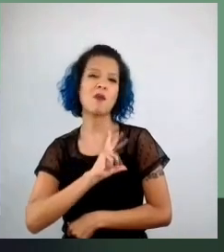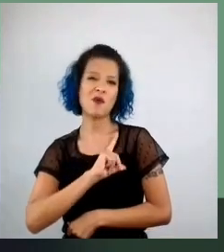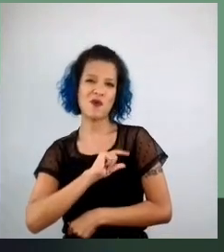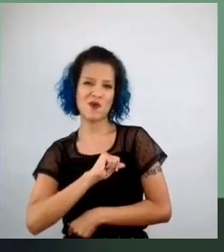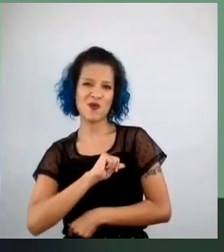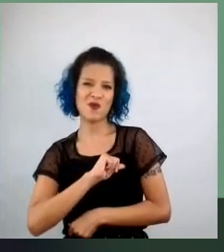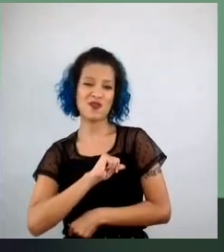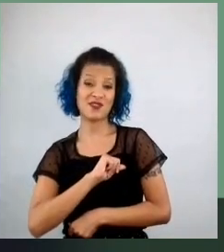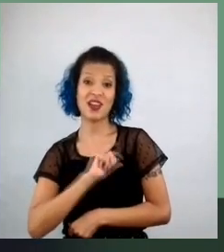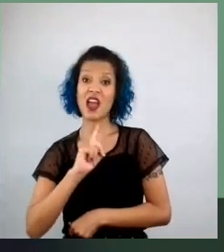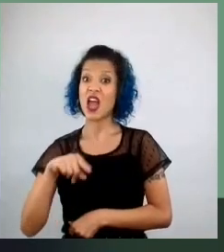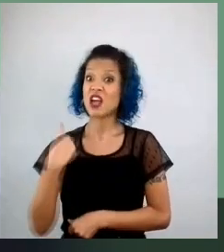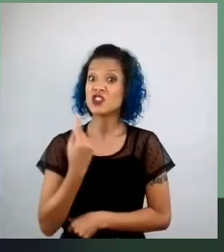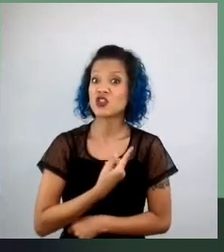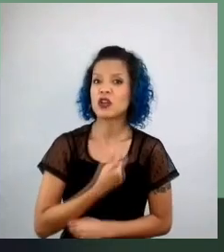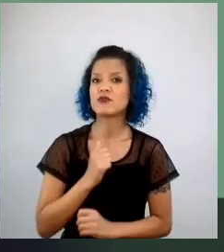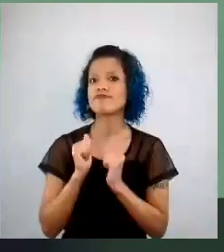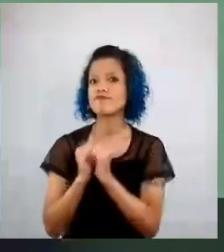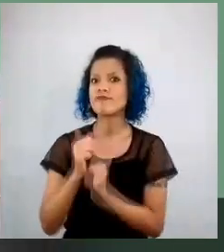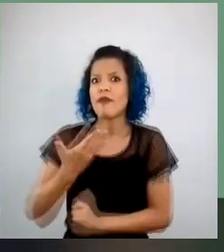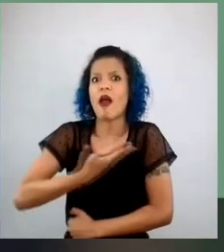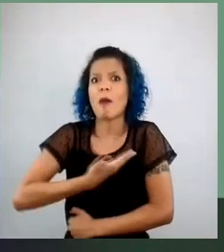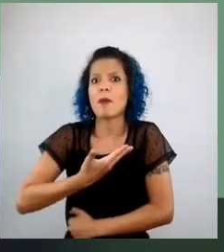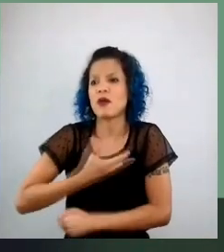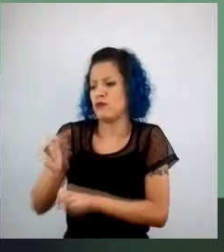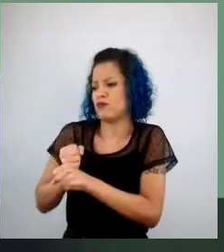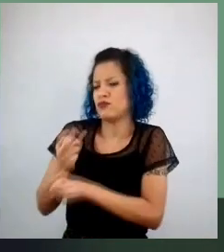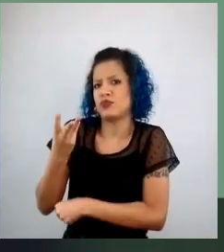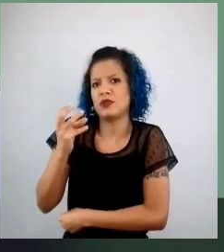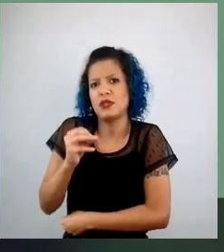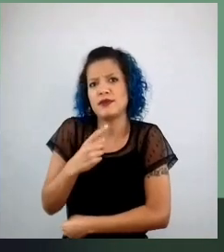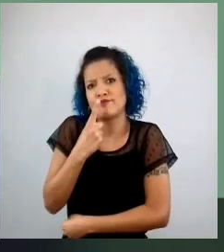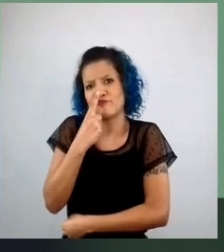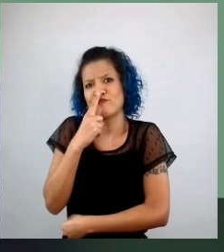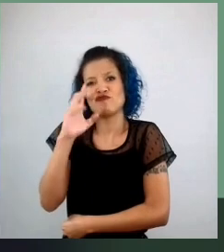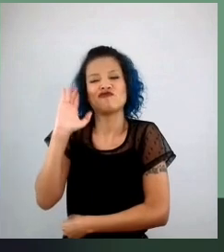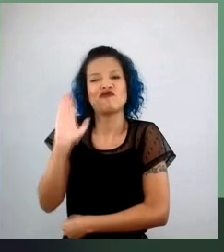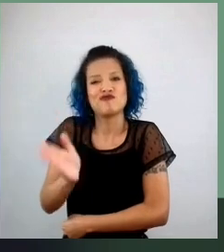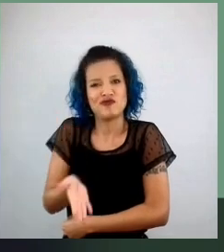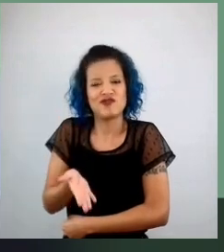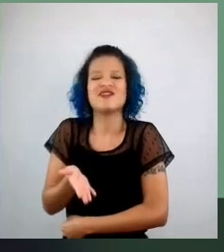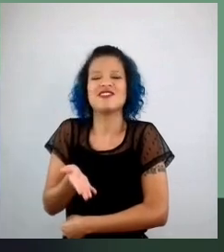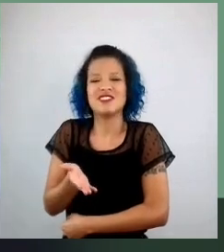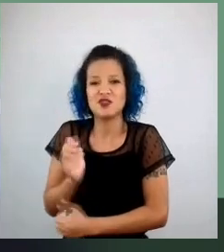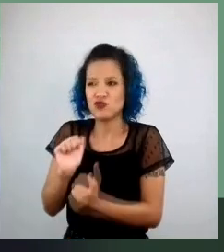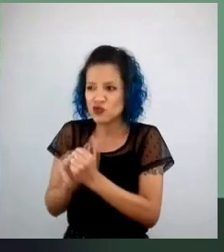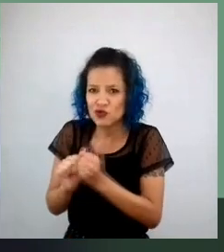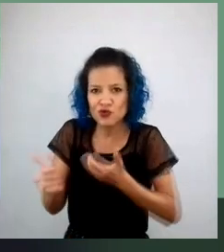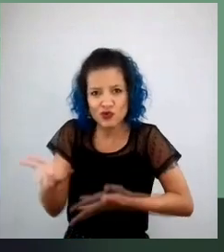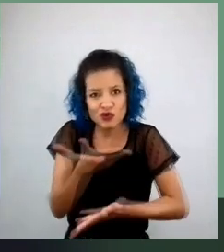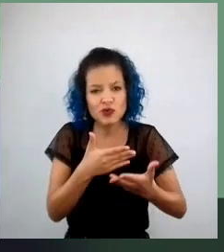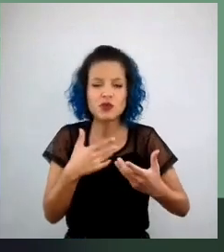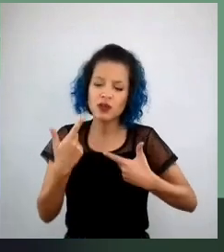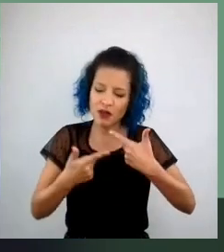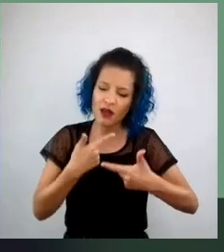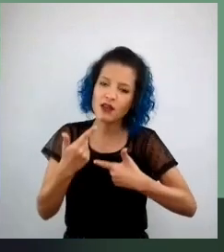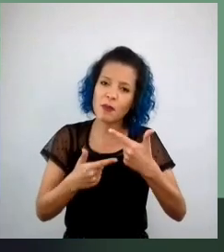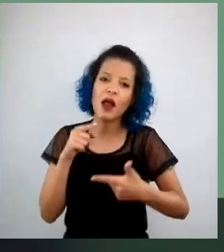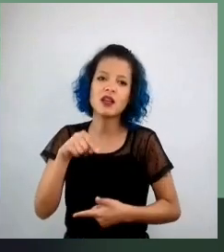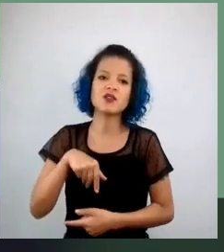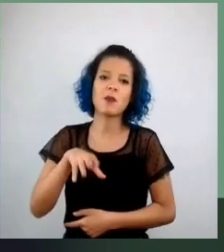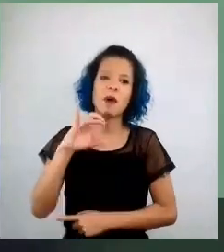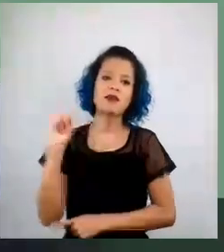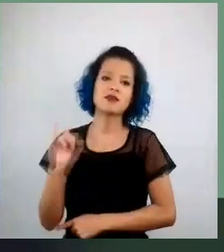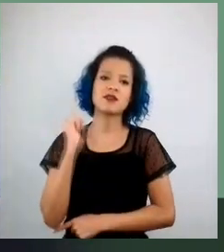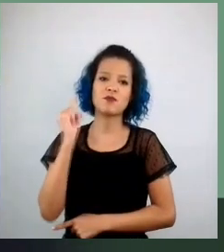a gente é amigo já há quase 30 anos, essas pessoas e essa jornada, e acho que isso é a coisa mais importante que